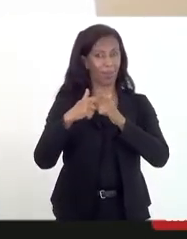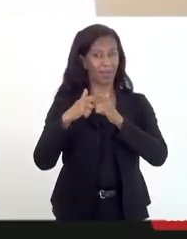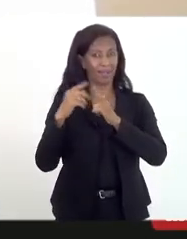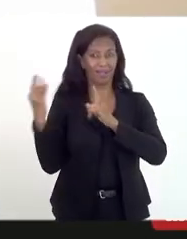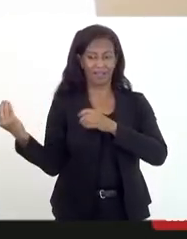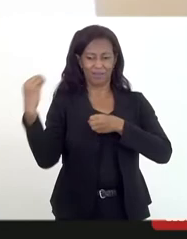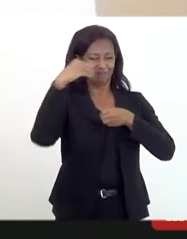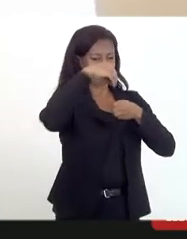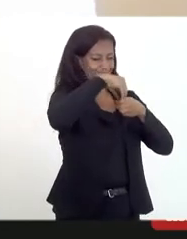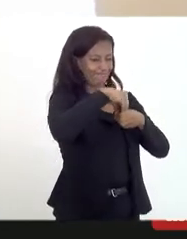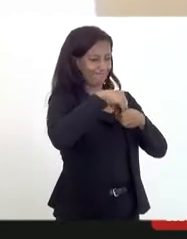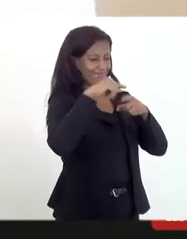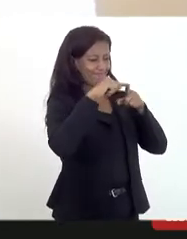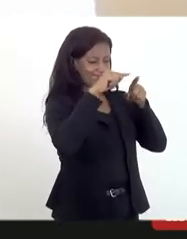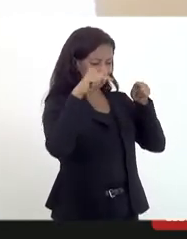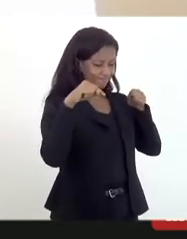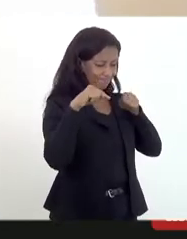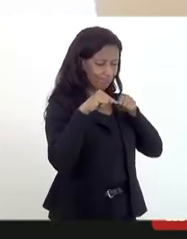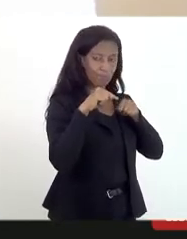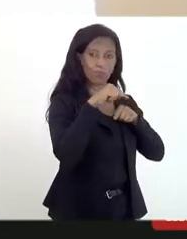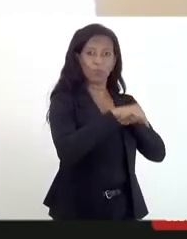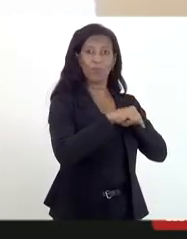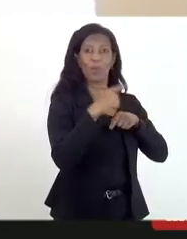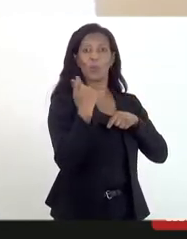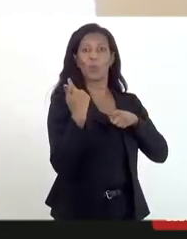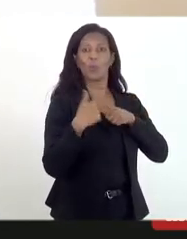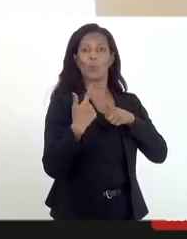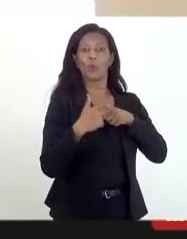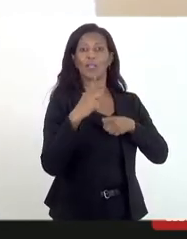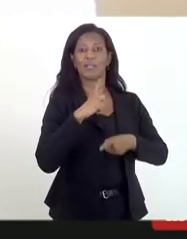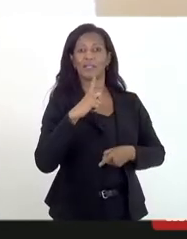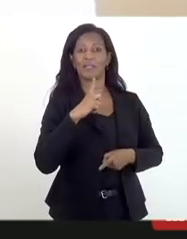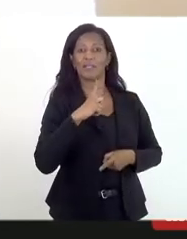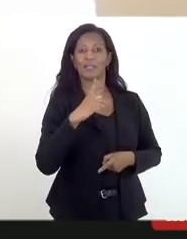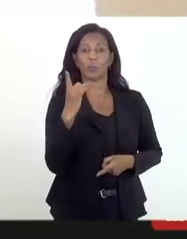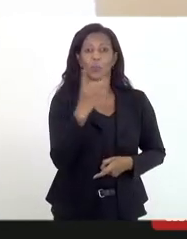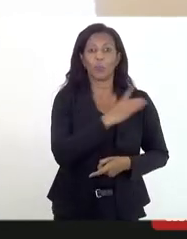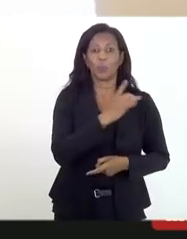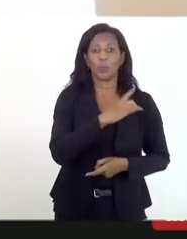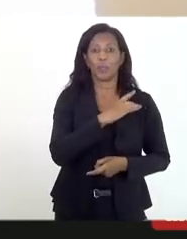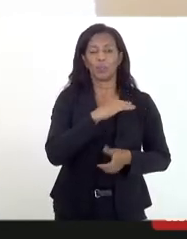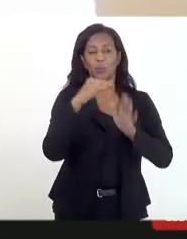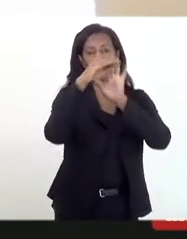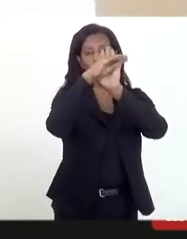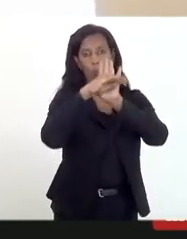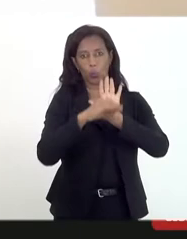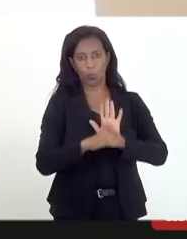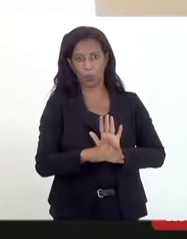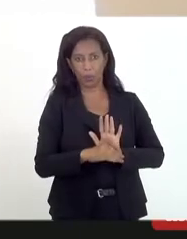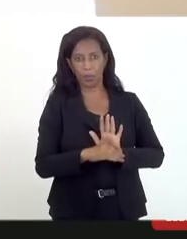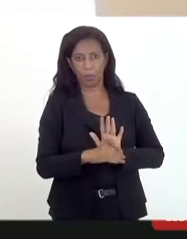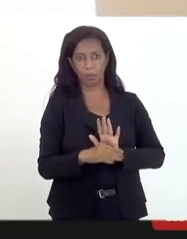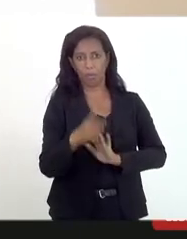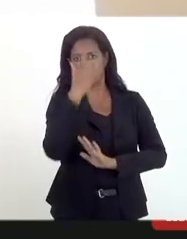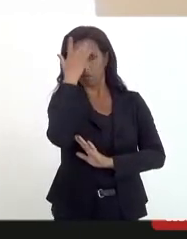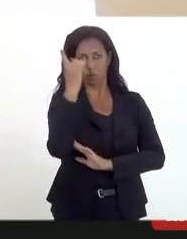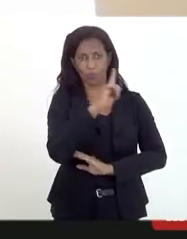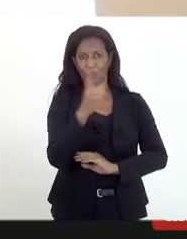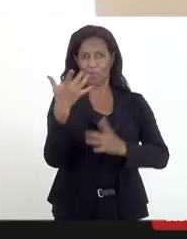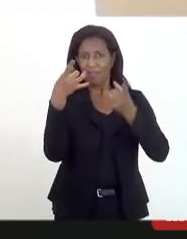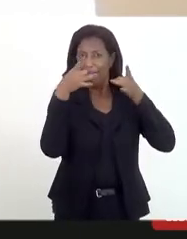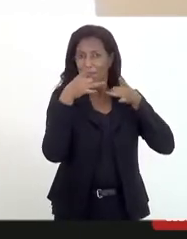inserir nesse quadro, fundamentalmente, porque pressupõem a adesão, o ingresso nesse programa, e elas não vão aderir